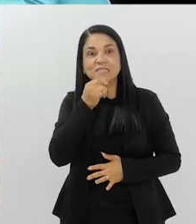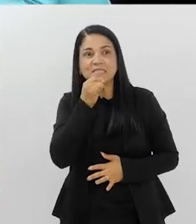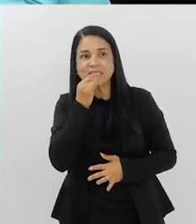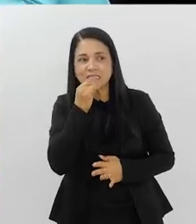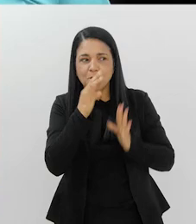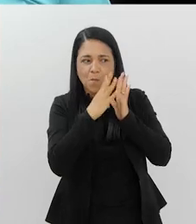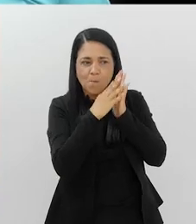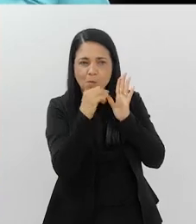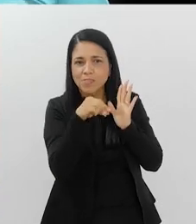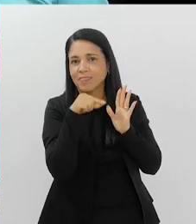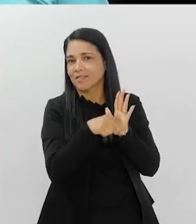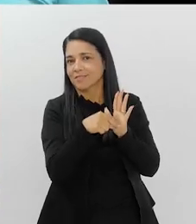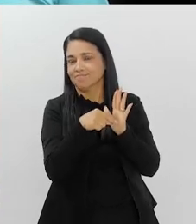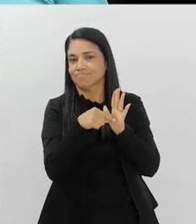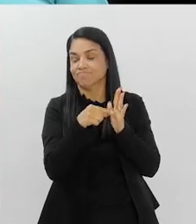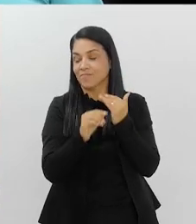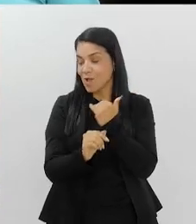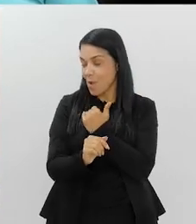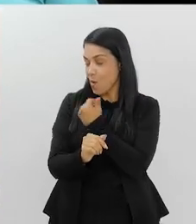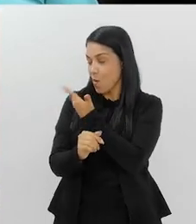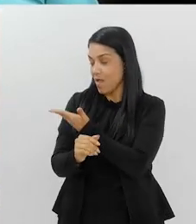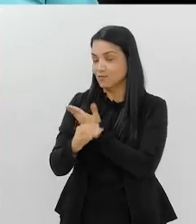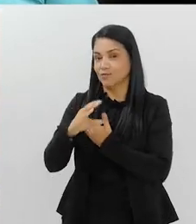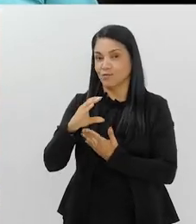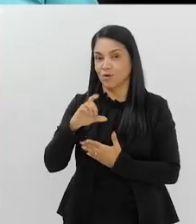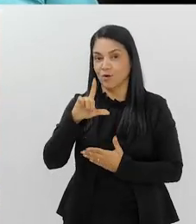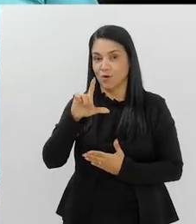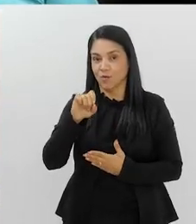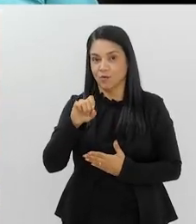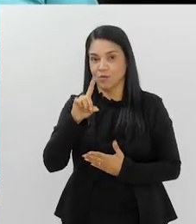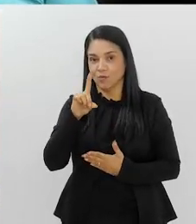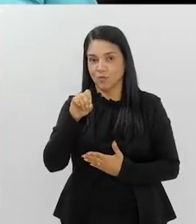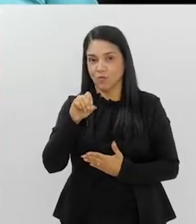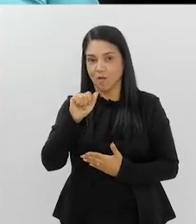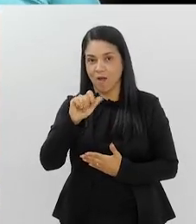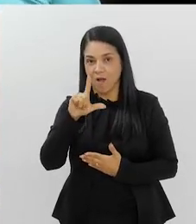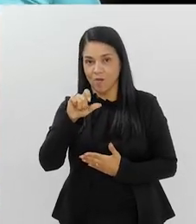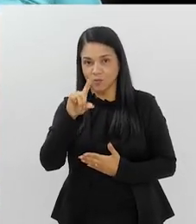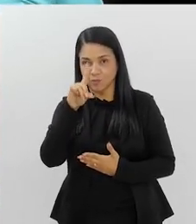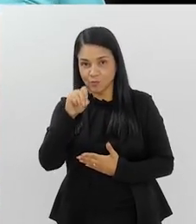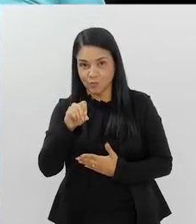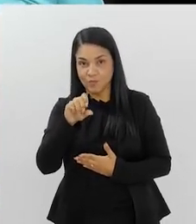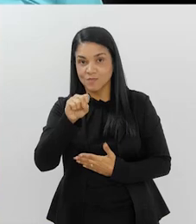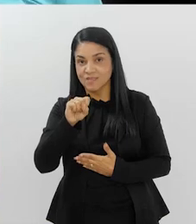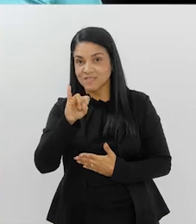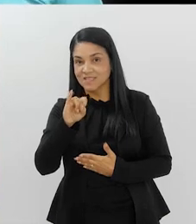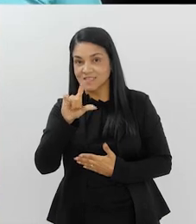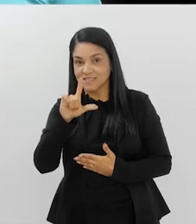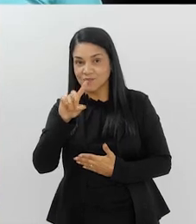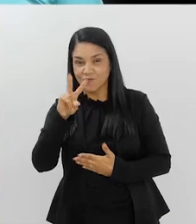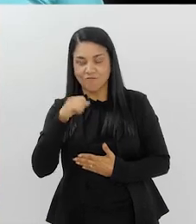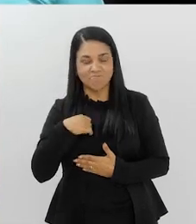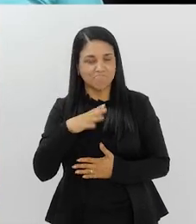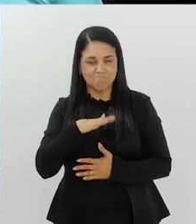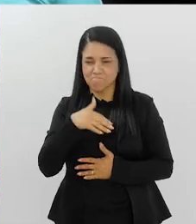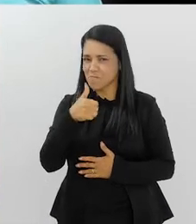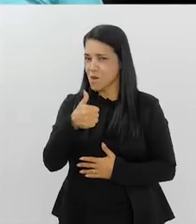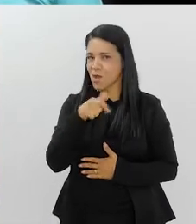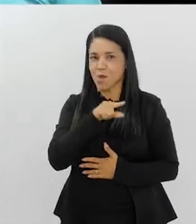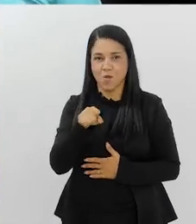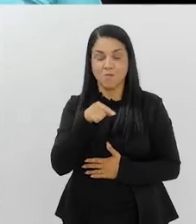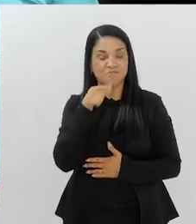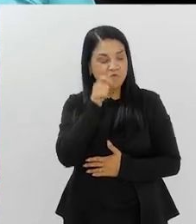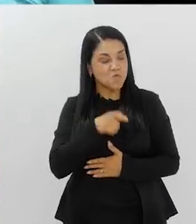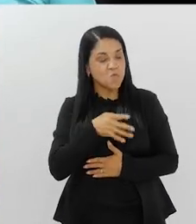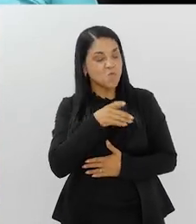De exemplo. Verdade. Ao lado de Clodoaldo Silva, melhor ainda. É porque eu conheci esse menino,